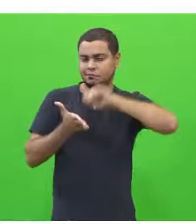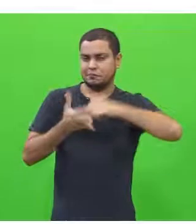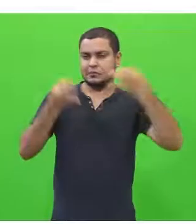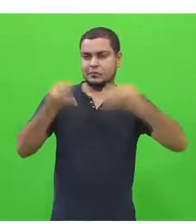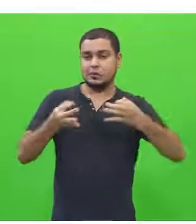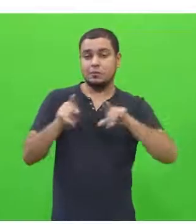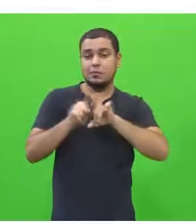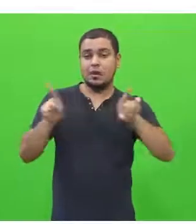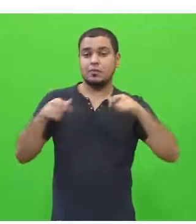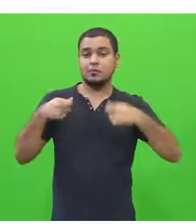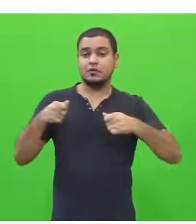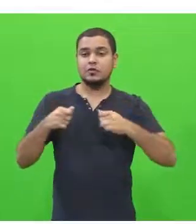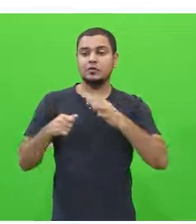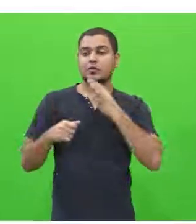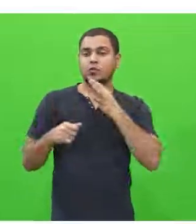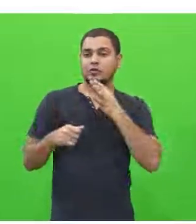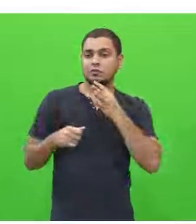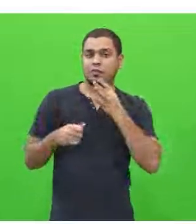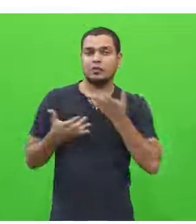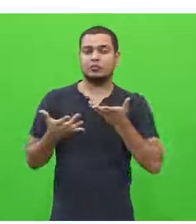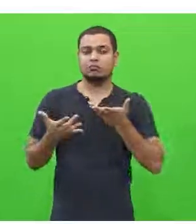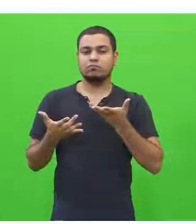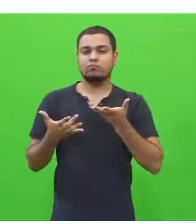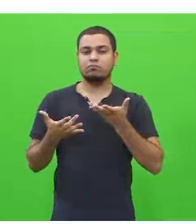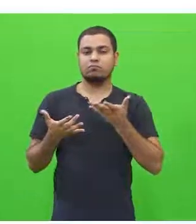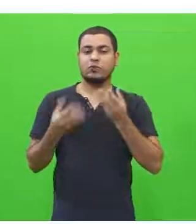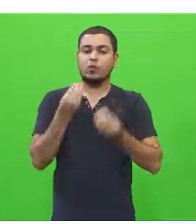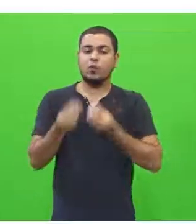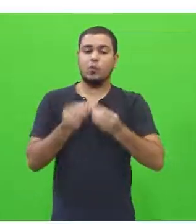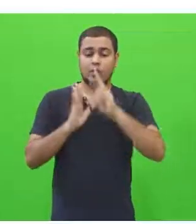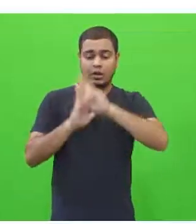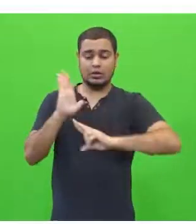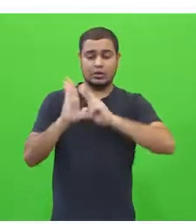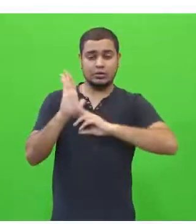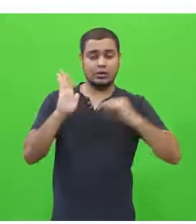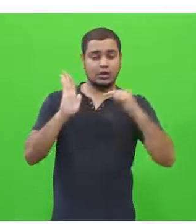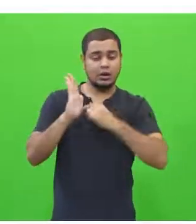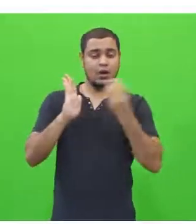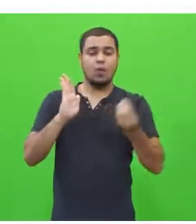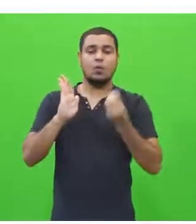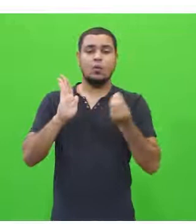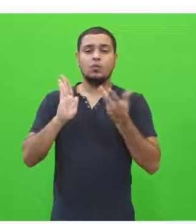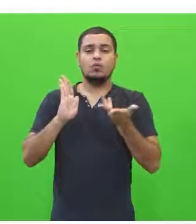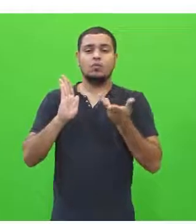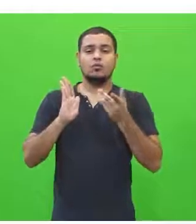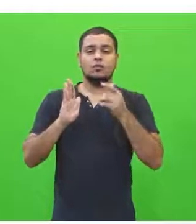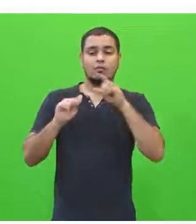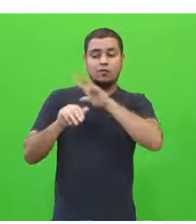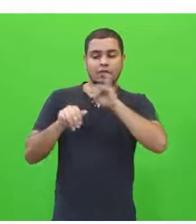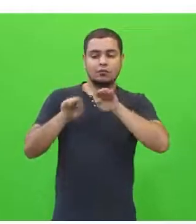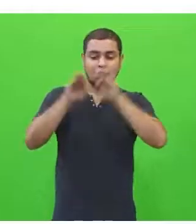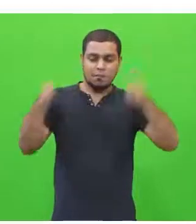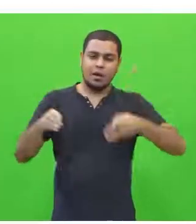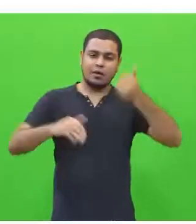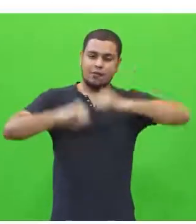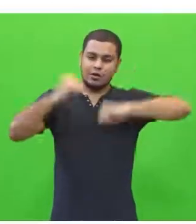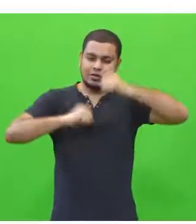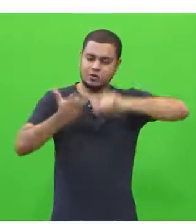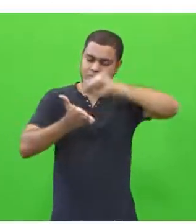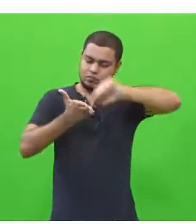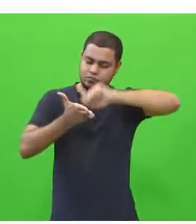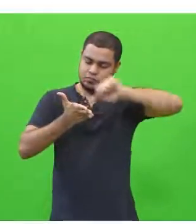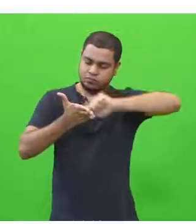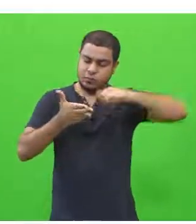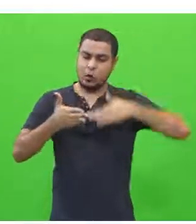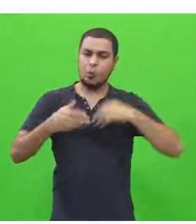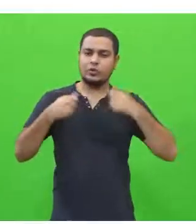preciso também dominar como essa redação, ela vai ser avaliada pela banca avaliadora. Eu